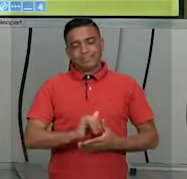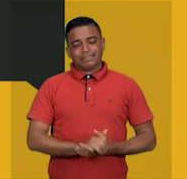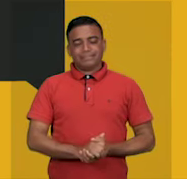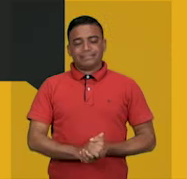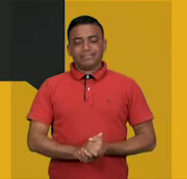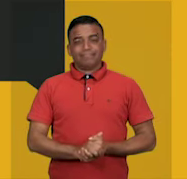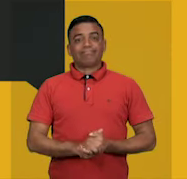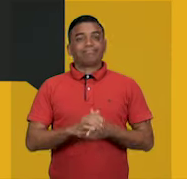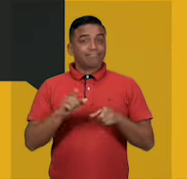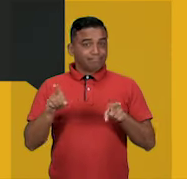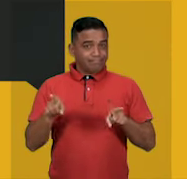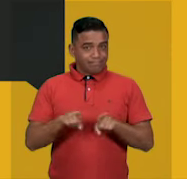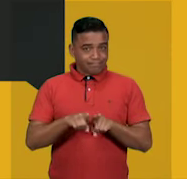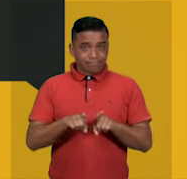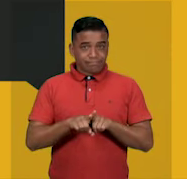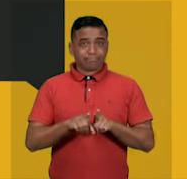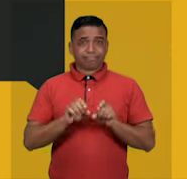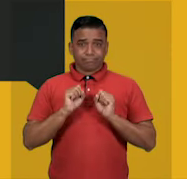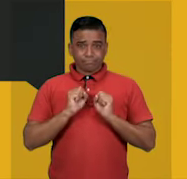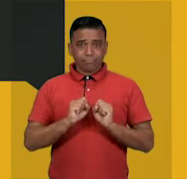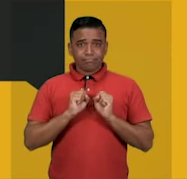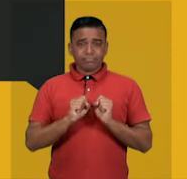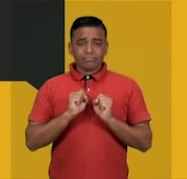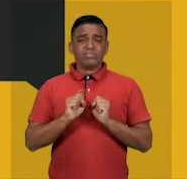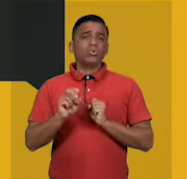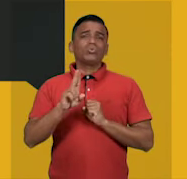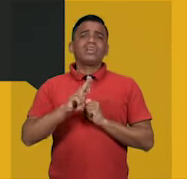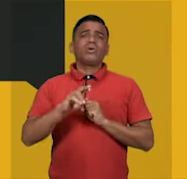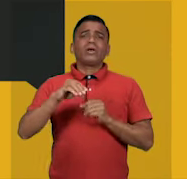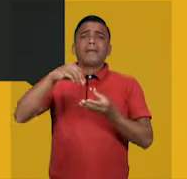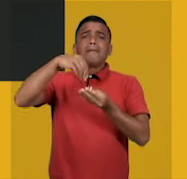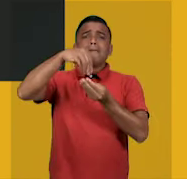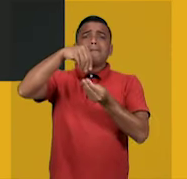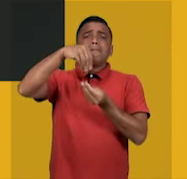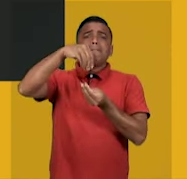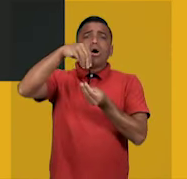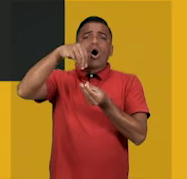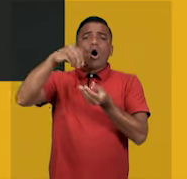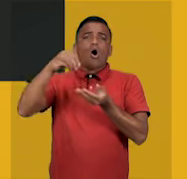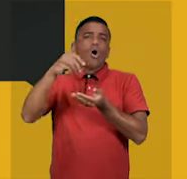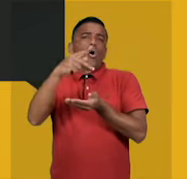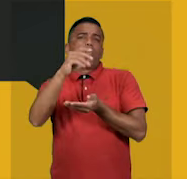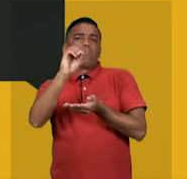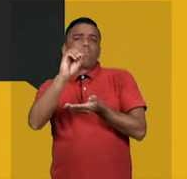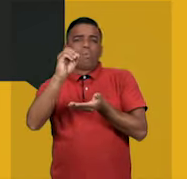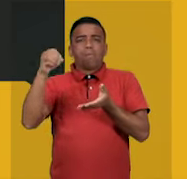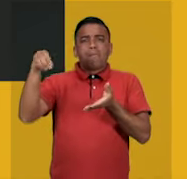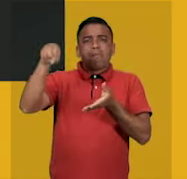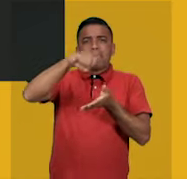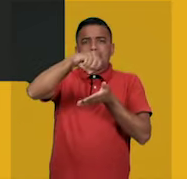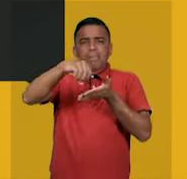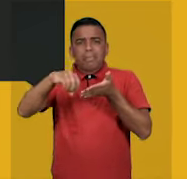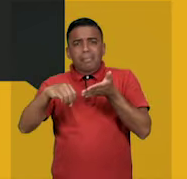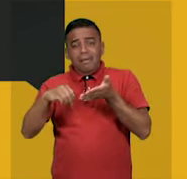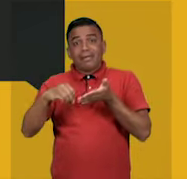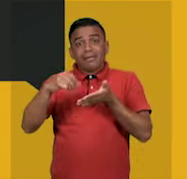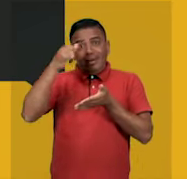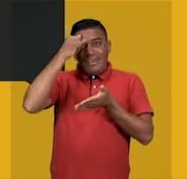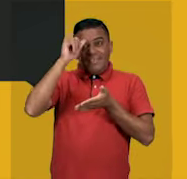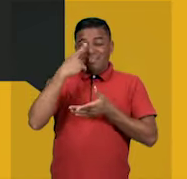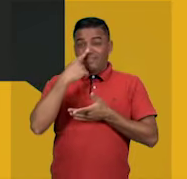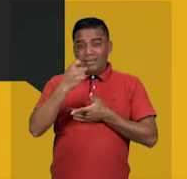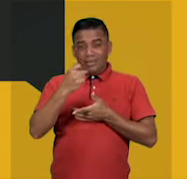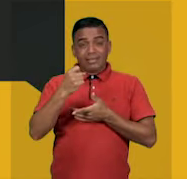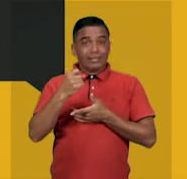E também você pode utilizar o talco para evitar os maus odores. E nos dias quentes, dar